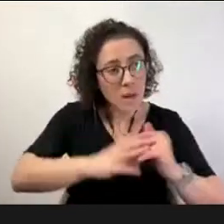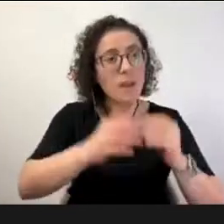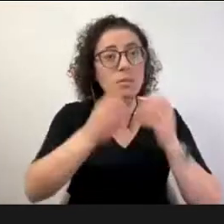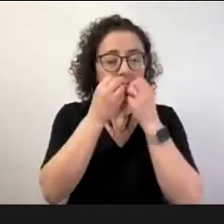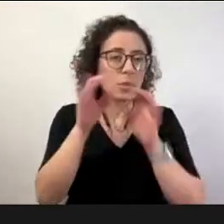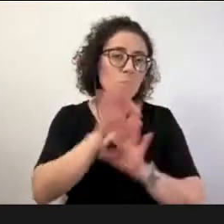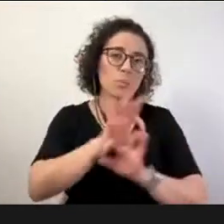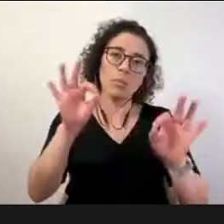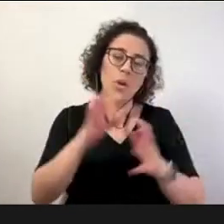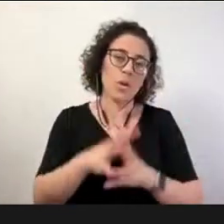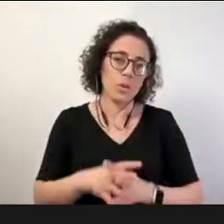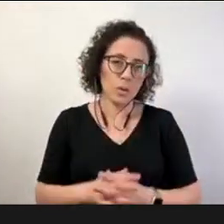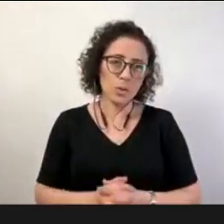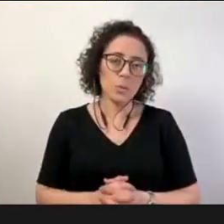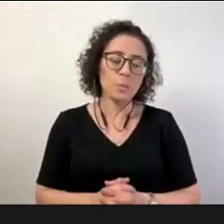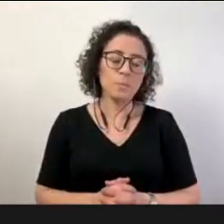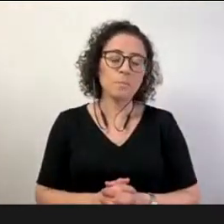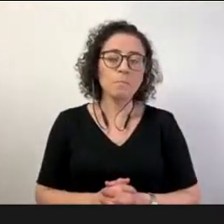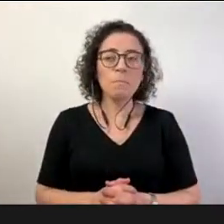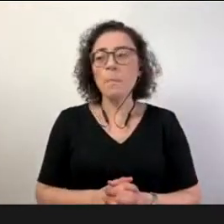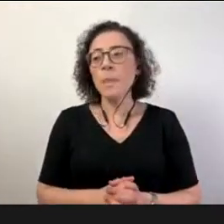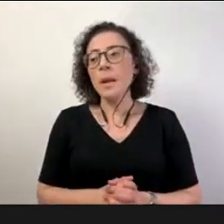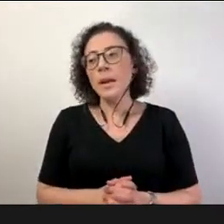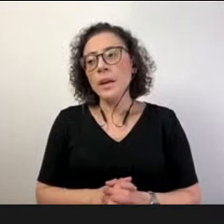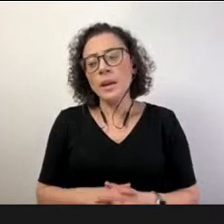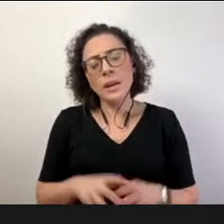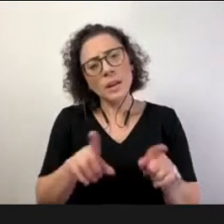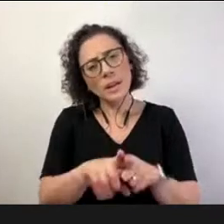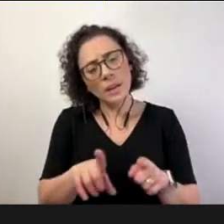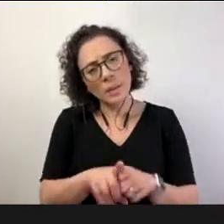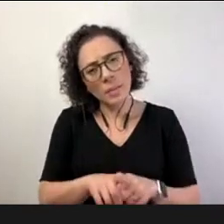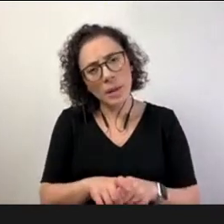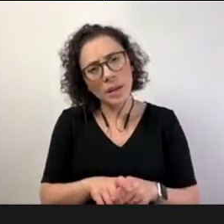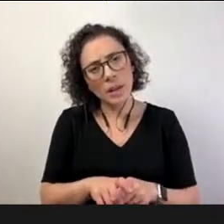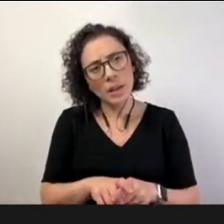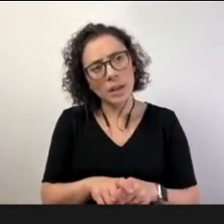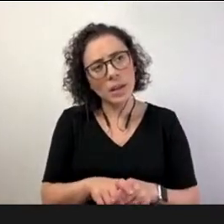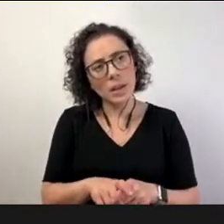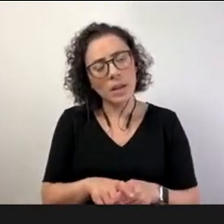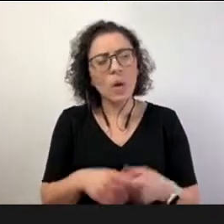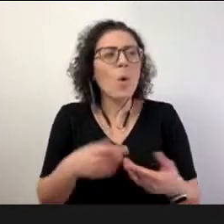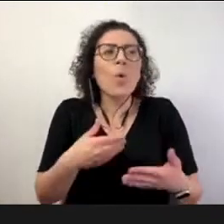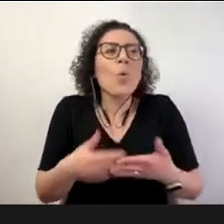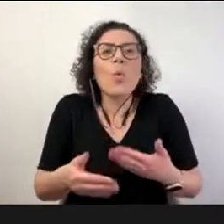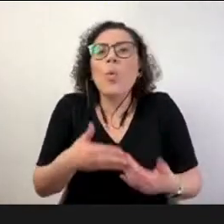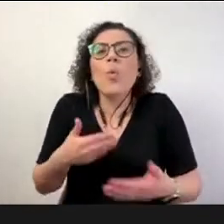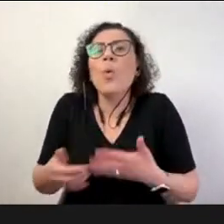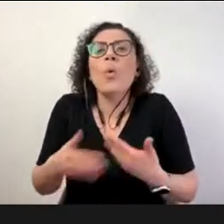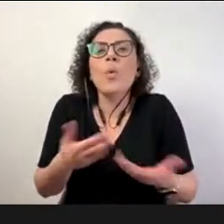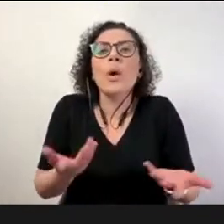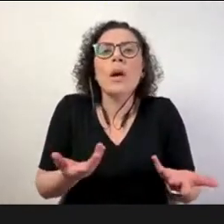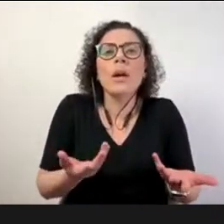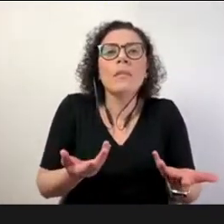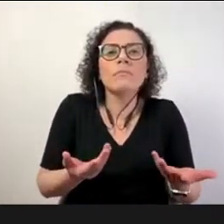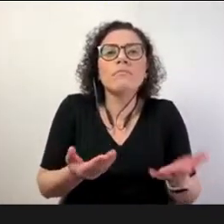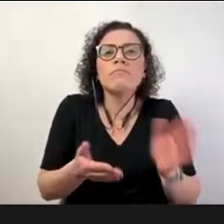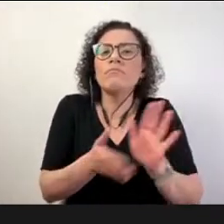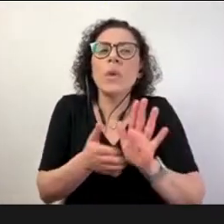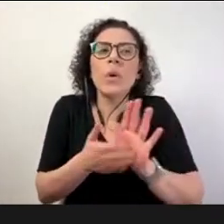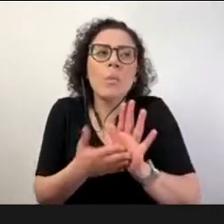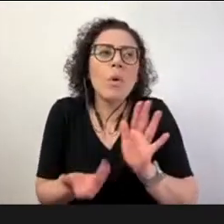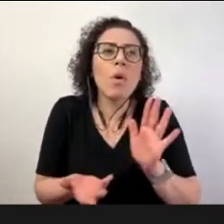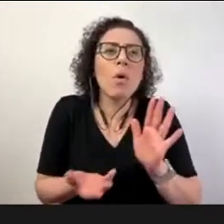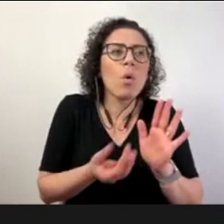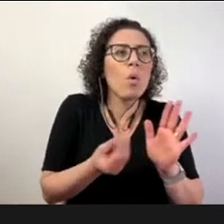e acho que vale destacar que qualquer modelo qualquer proposta numa ação educacional ela se concretiza efetivamente com o